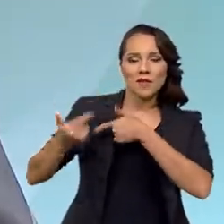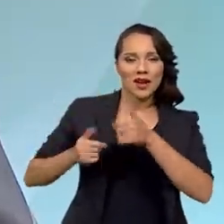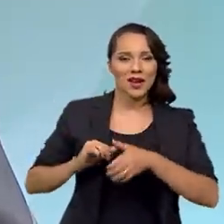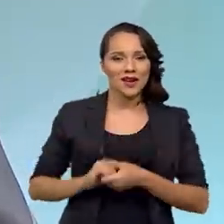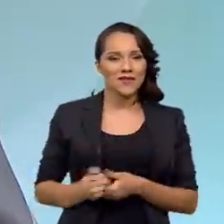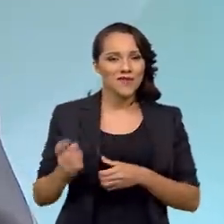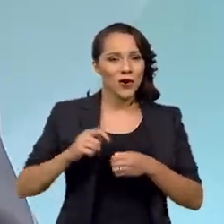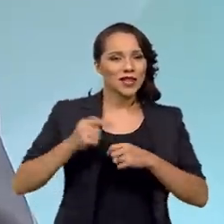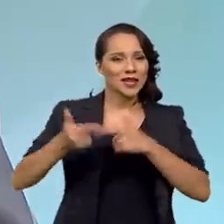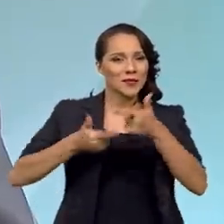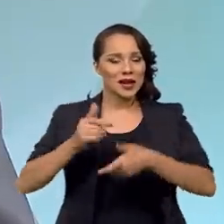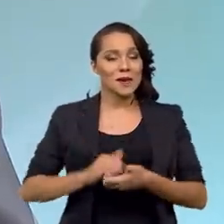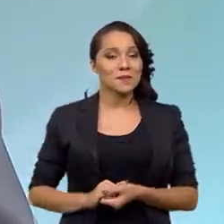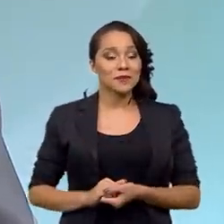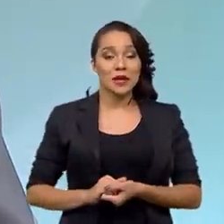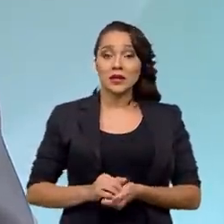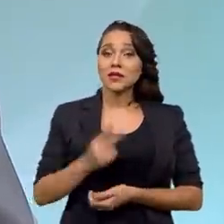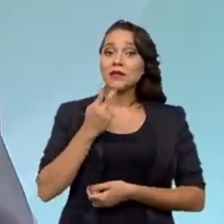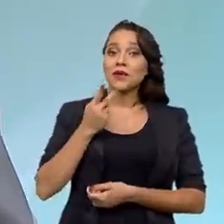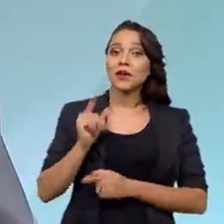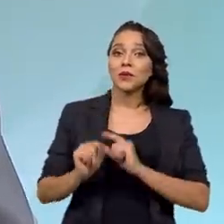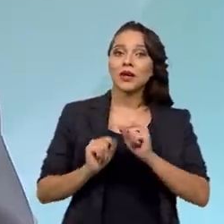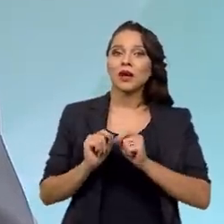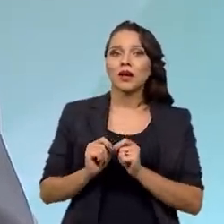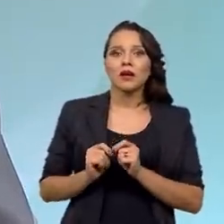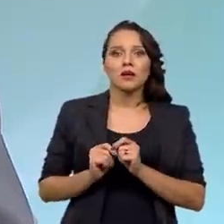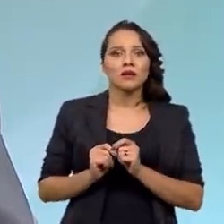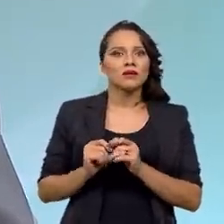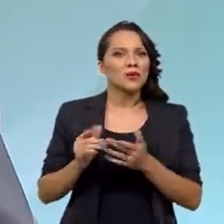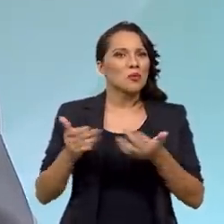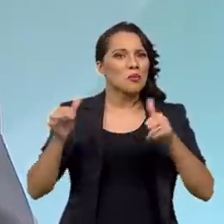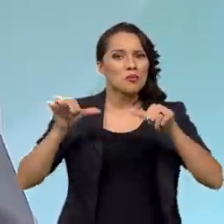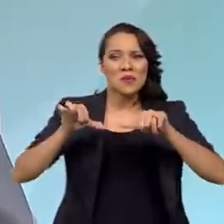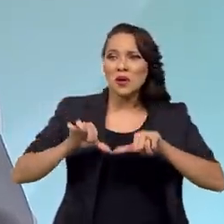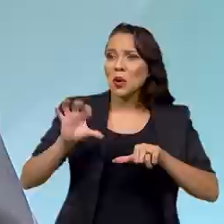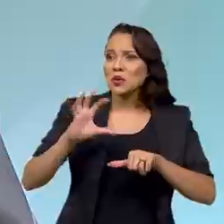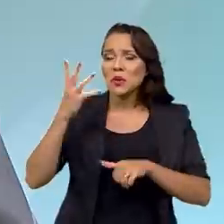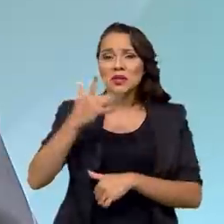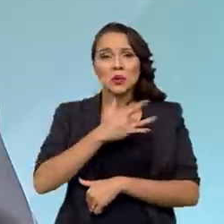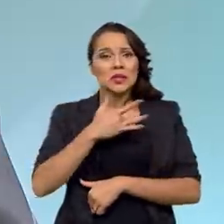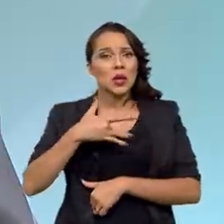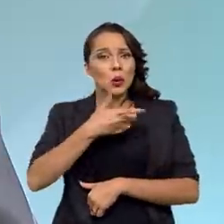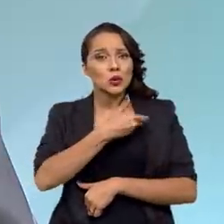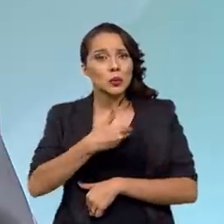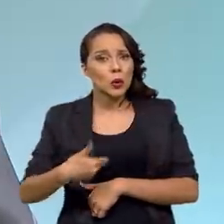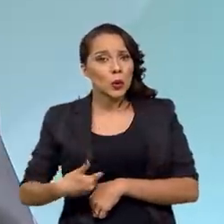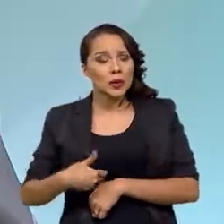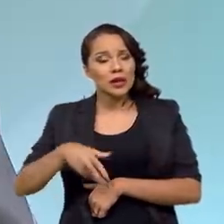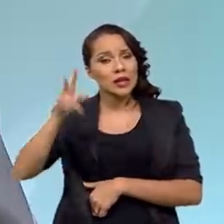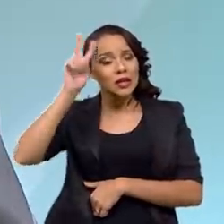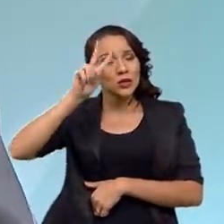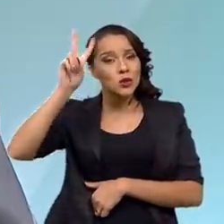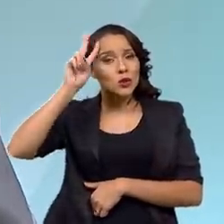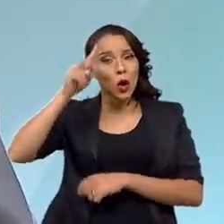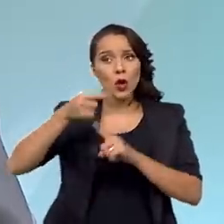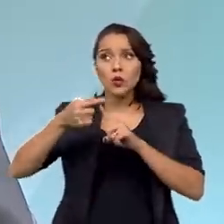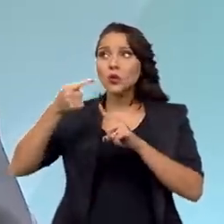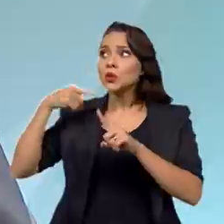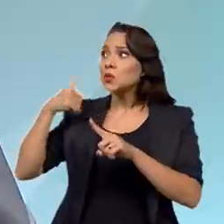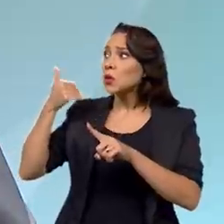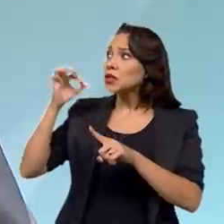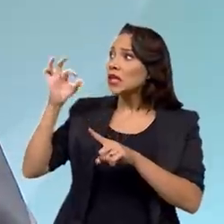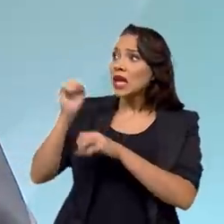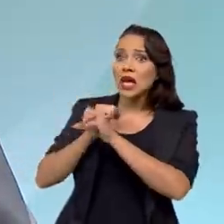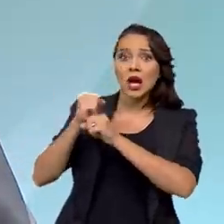nós estamos falando do maior desastre de saúde pública dos últimos 100 anos